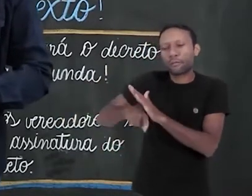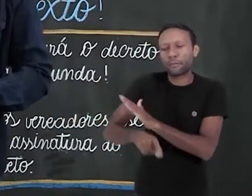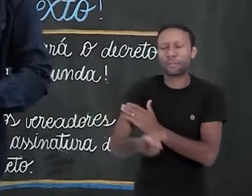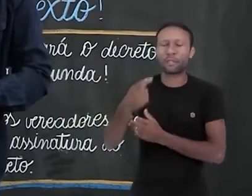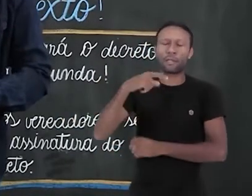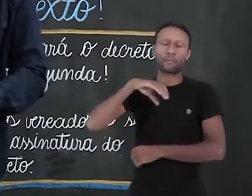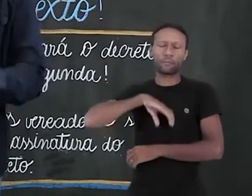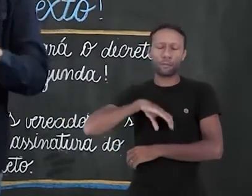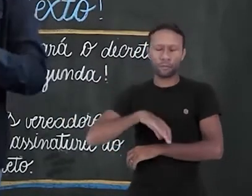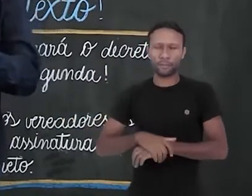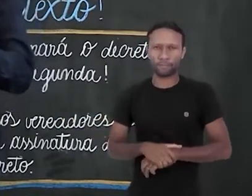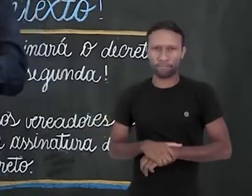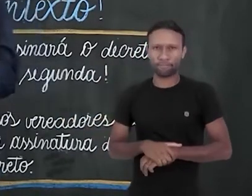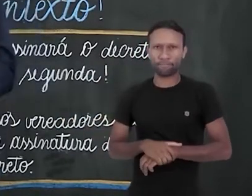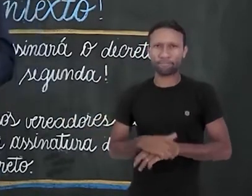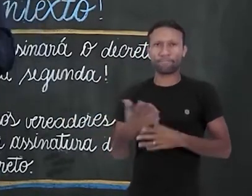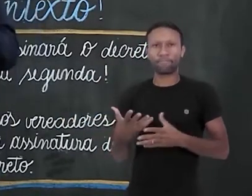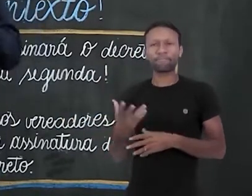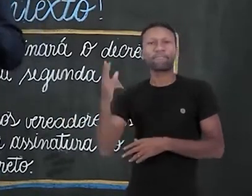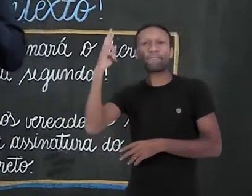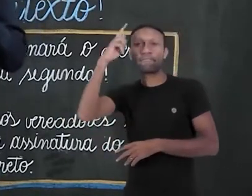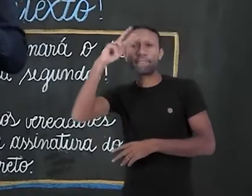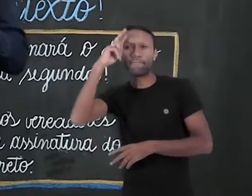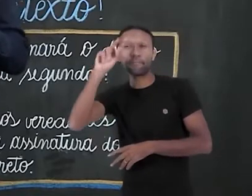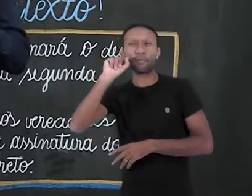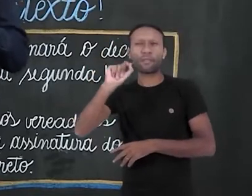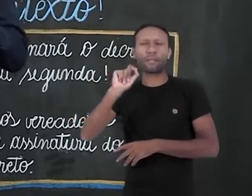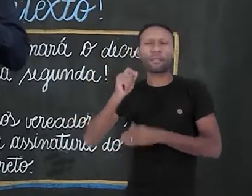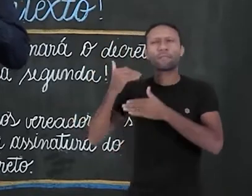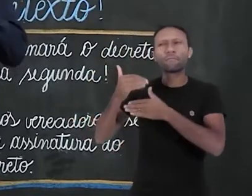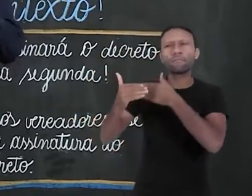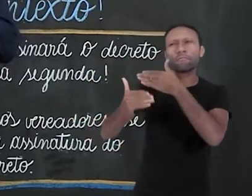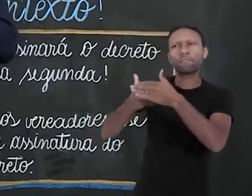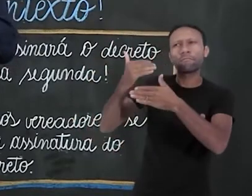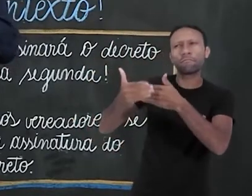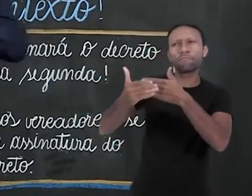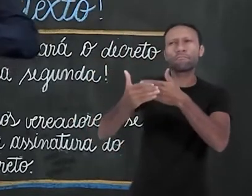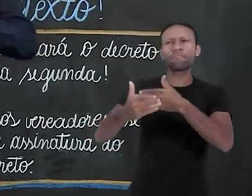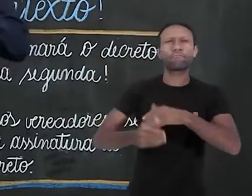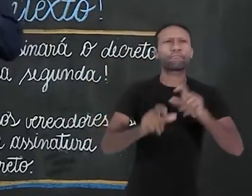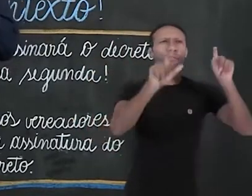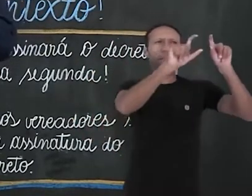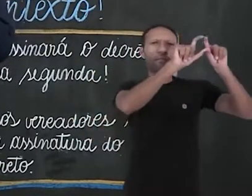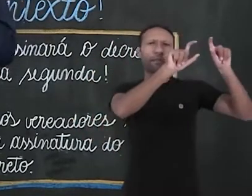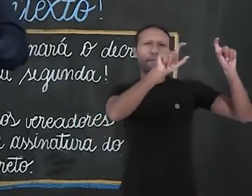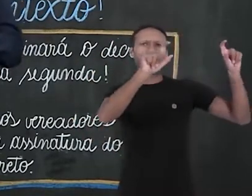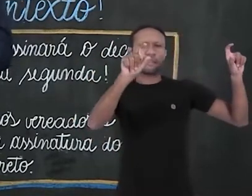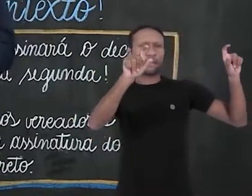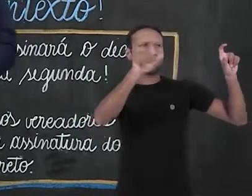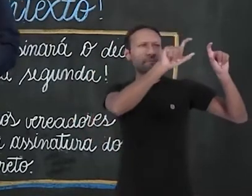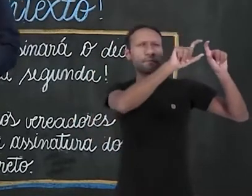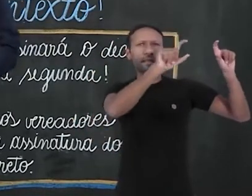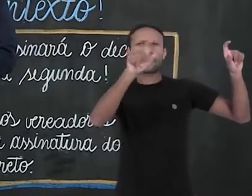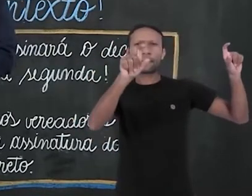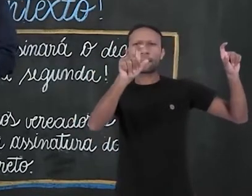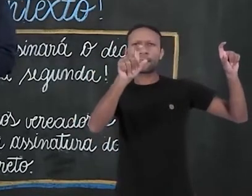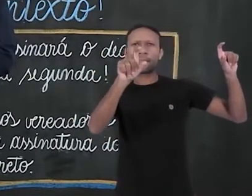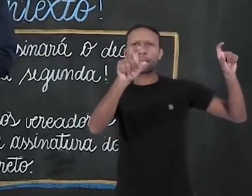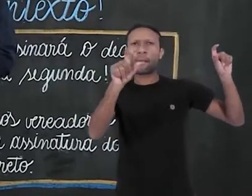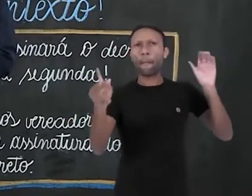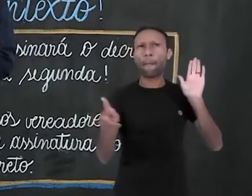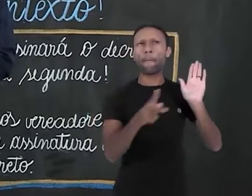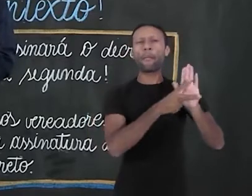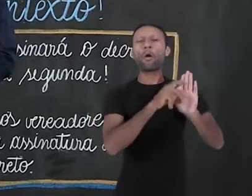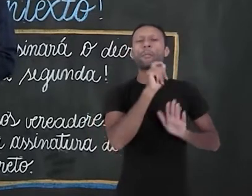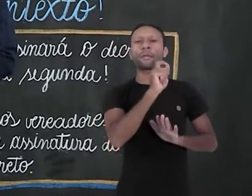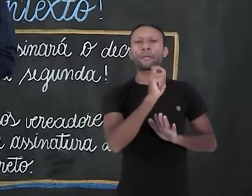de sintaxe. Vamos lembrar, então, que na construção de uma frase que tenha propriedades sintáticas,